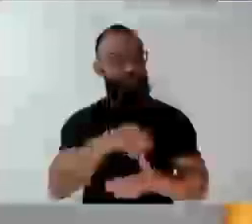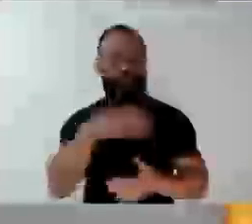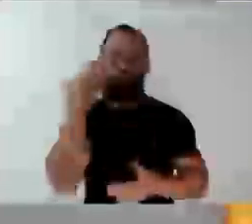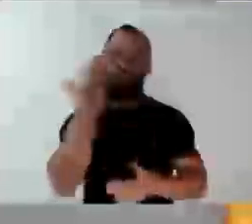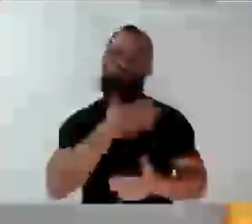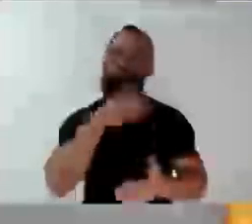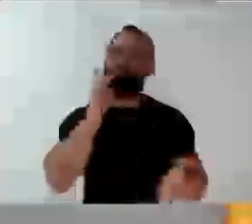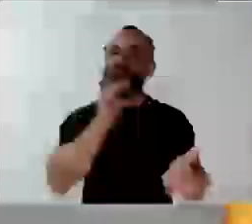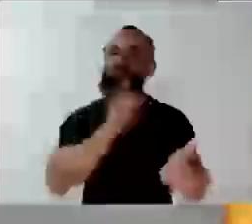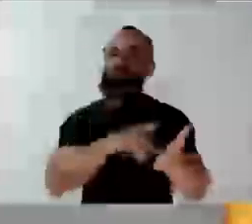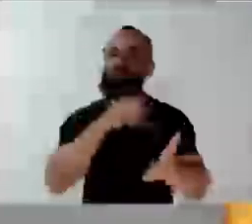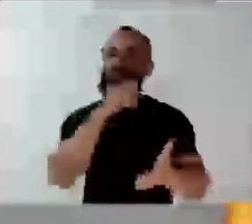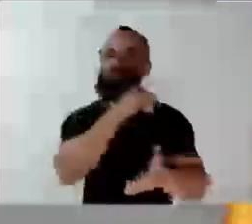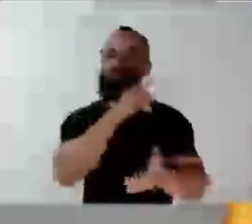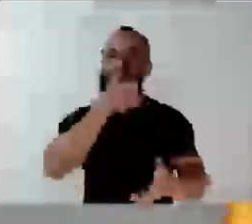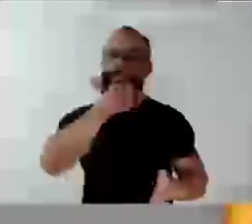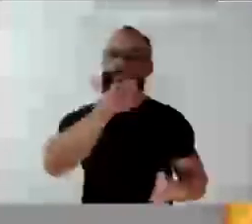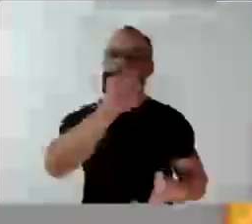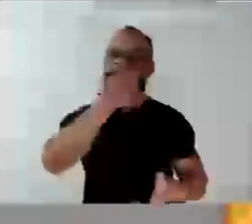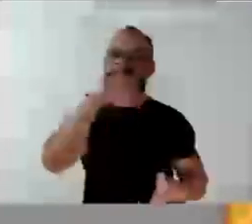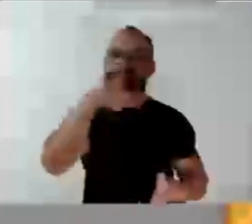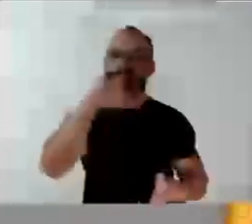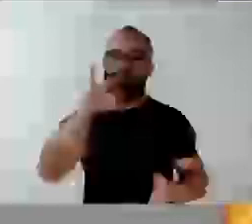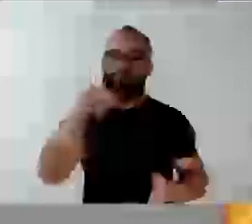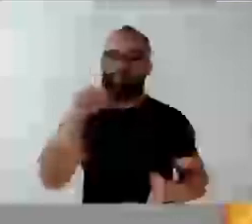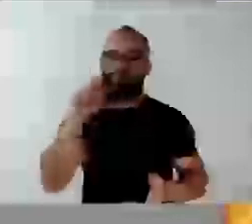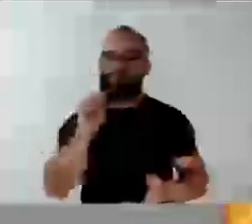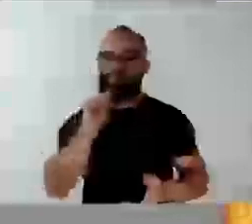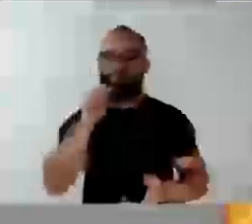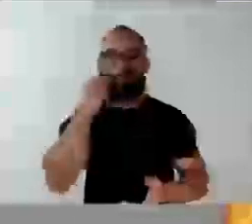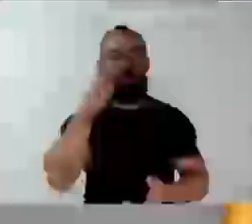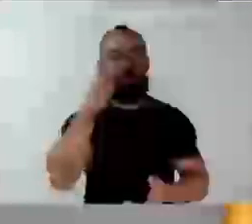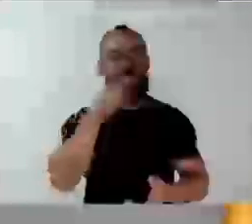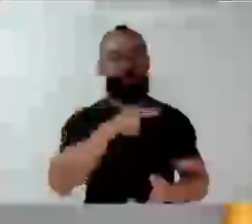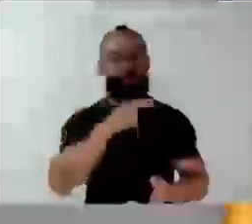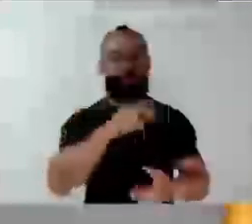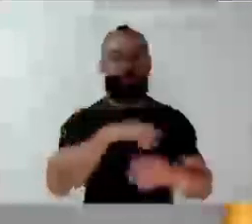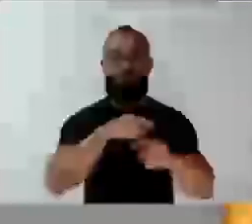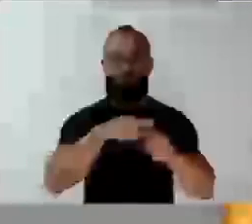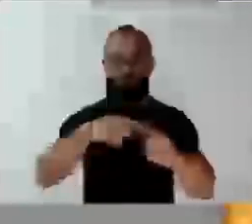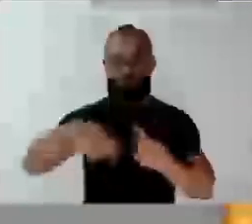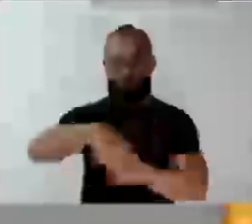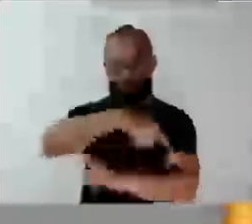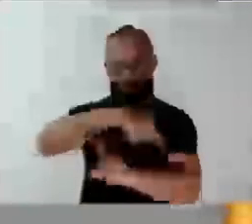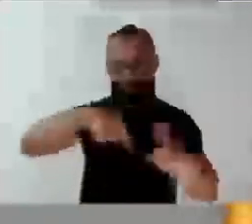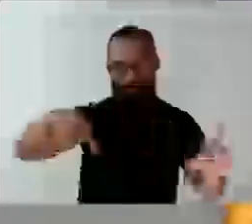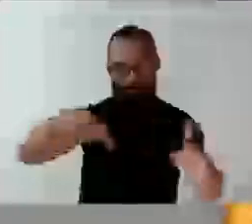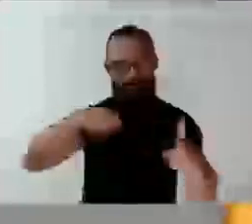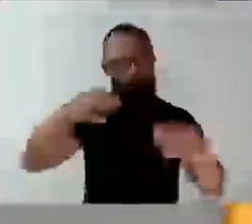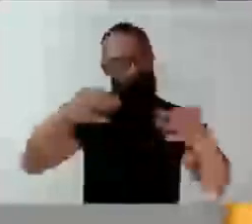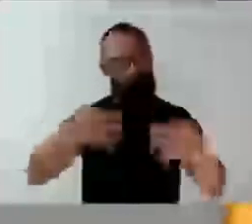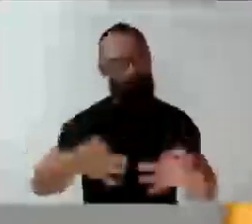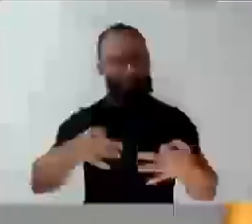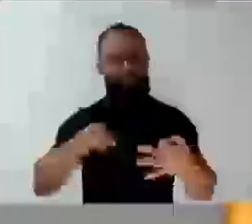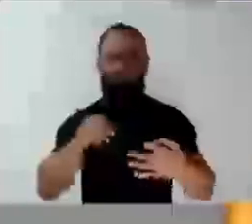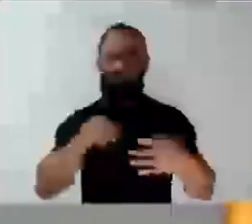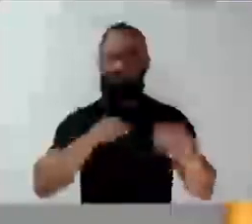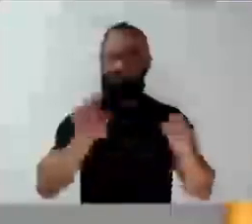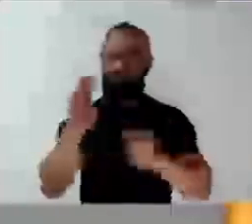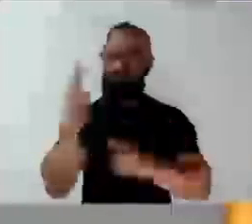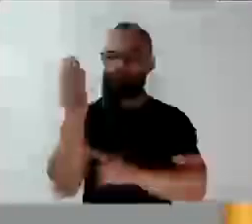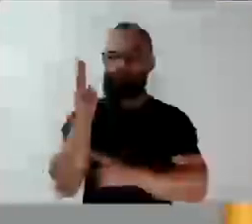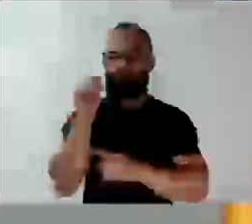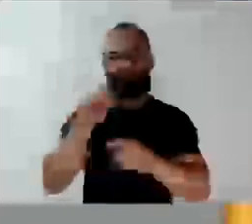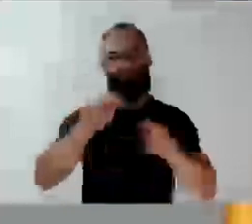vê lá no Janaína, também perto do ofertão, seu moleque? A gente vê uma rótula bem posicionada, sinalizada, e isso mostra